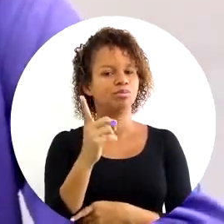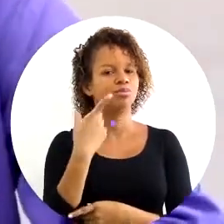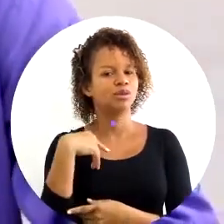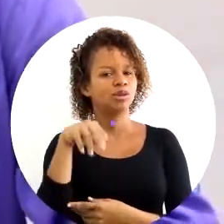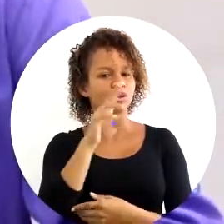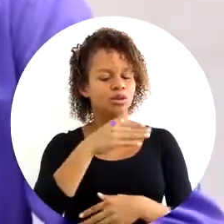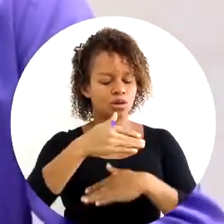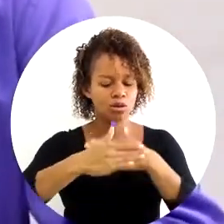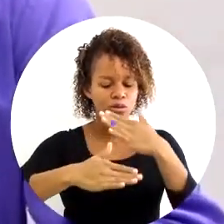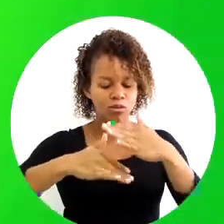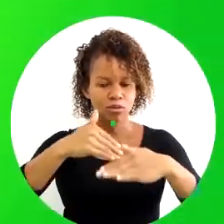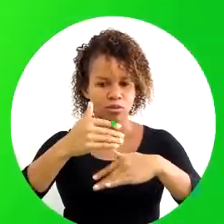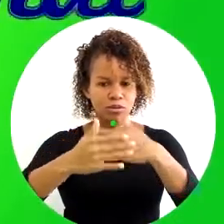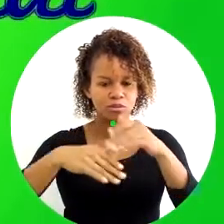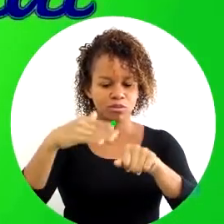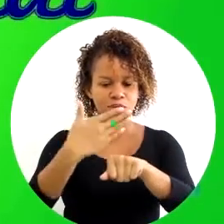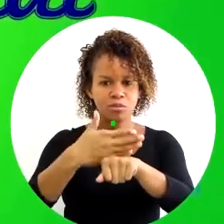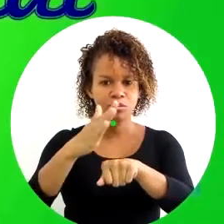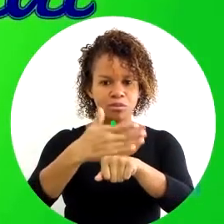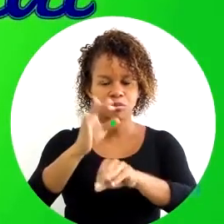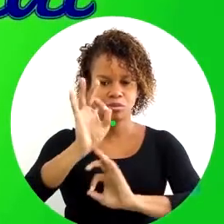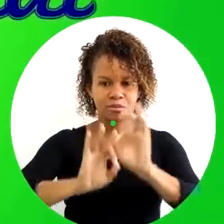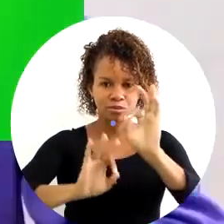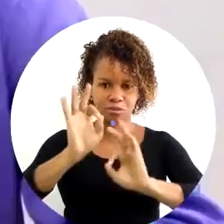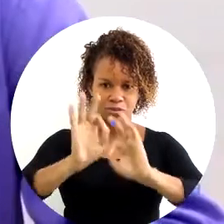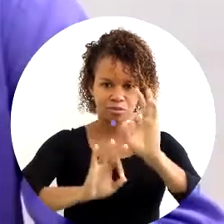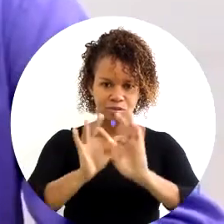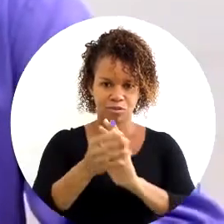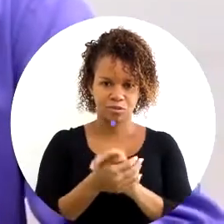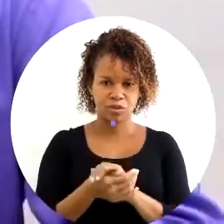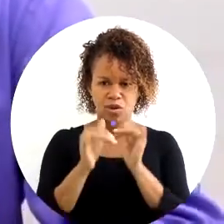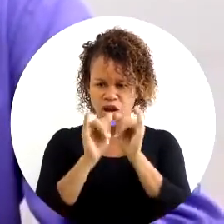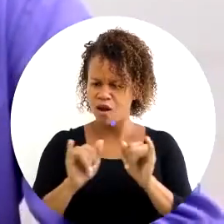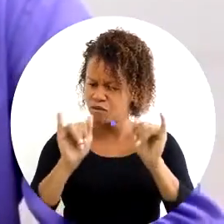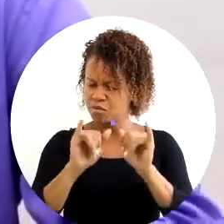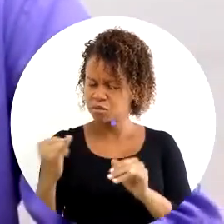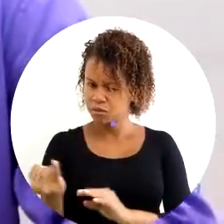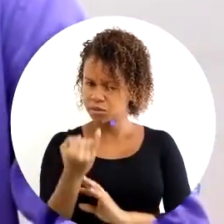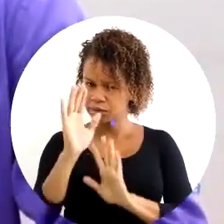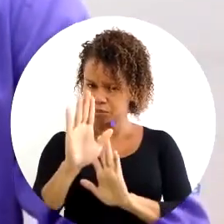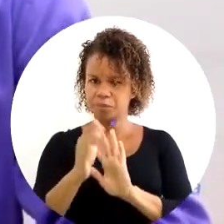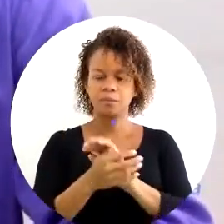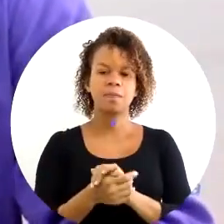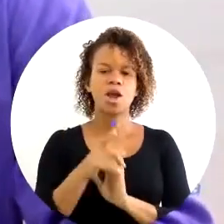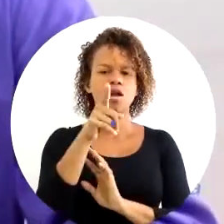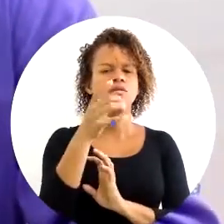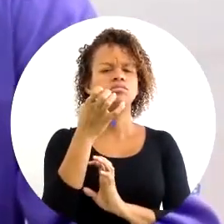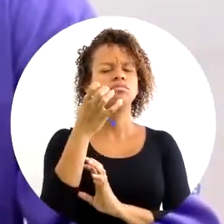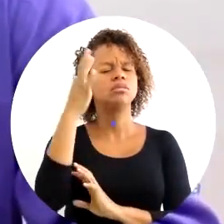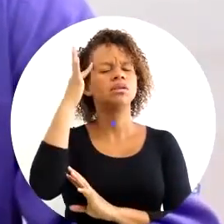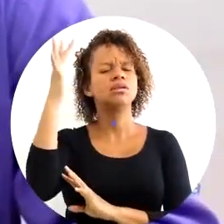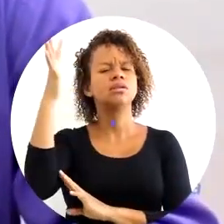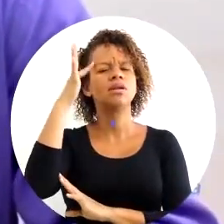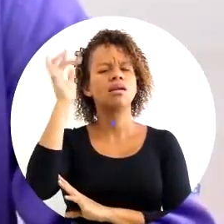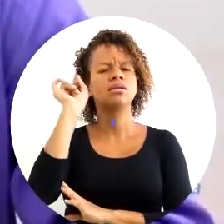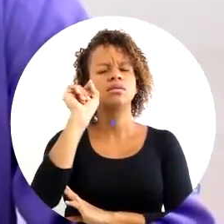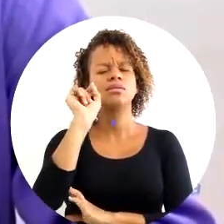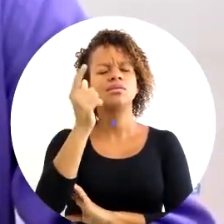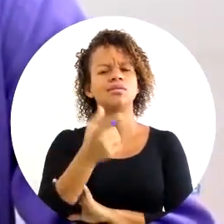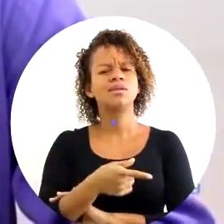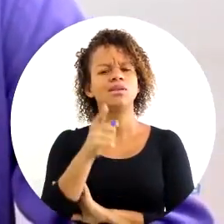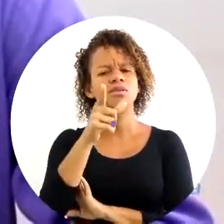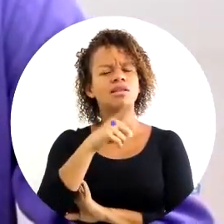1, que nós denominamos o processo de treinamento organizacional. Vamos a algumas informações importantes. Eu queria que você pensasse o seguinte,